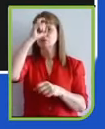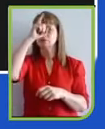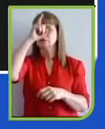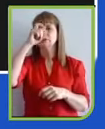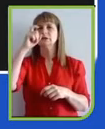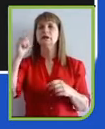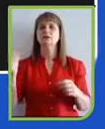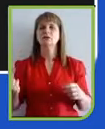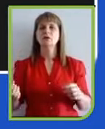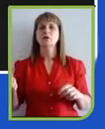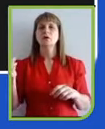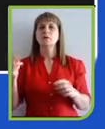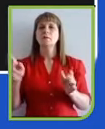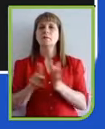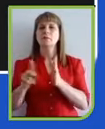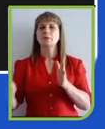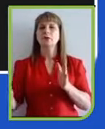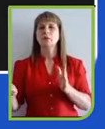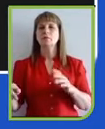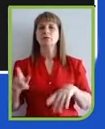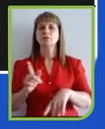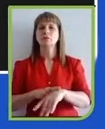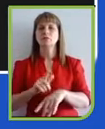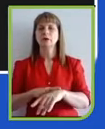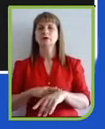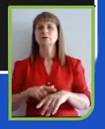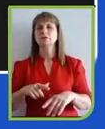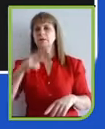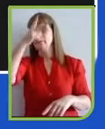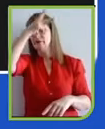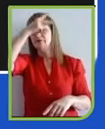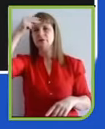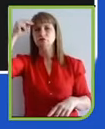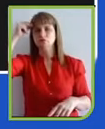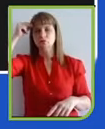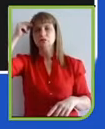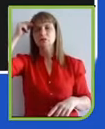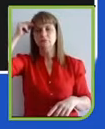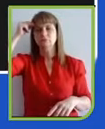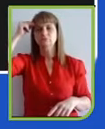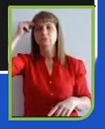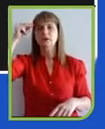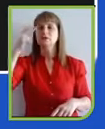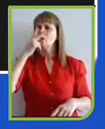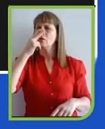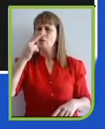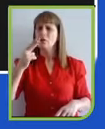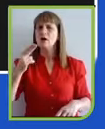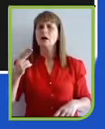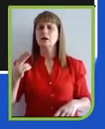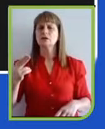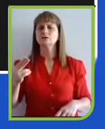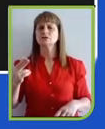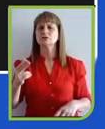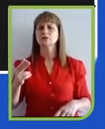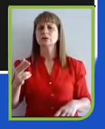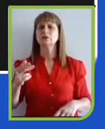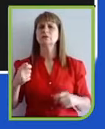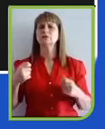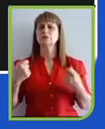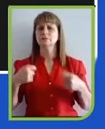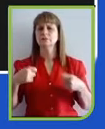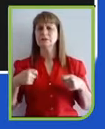a prefeitura, para o setor público. Eu acho que a gente tenderá a ver mais parcerias deste